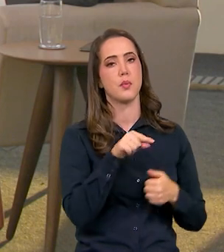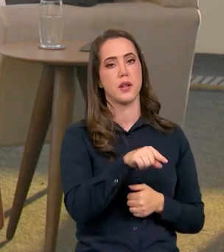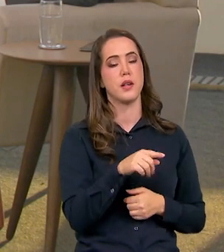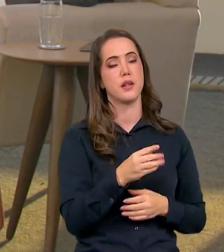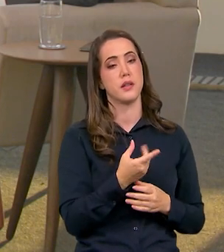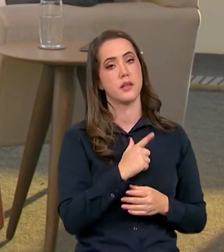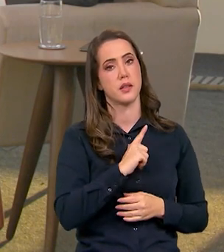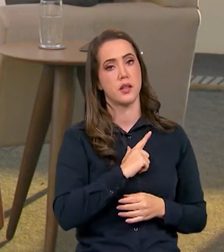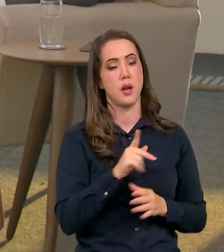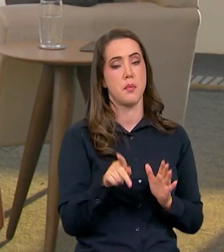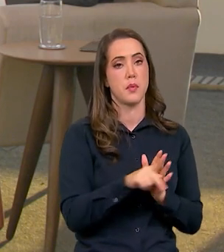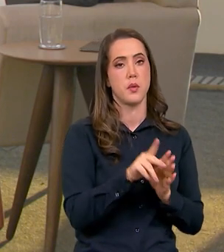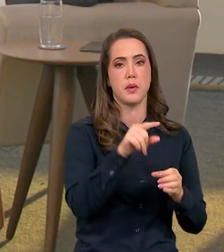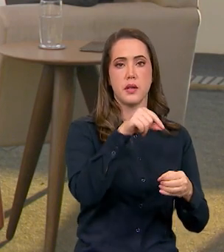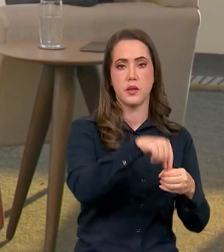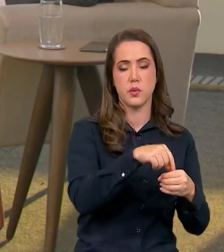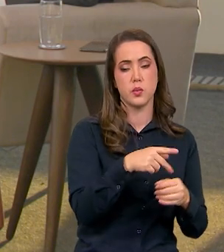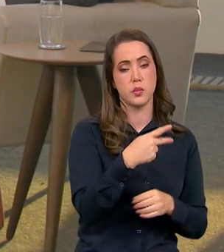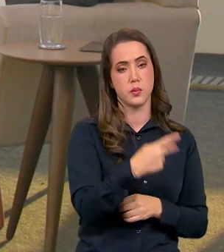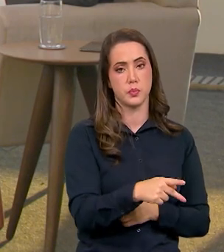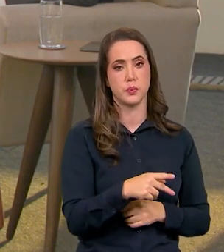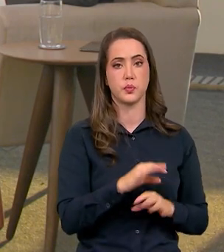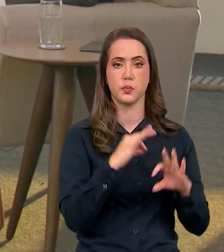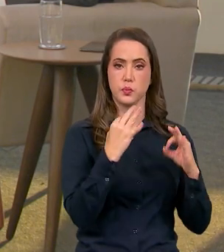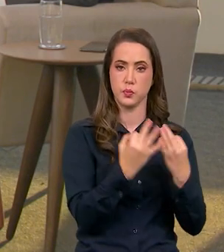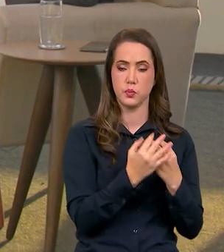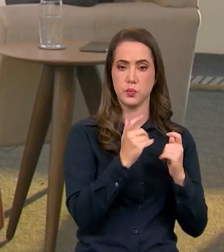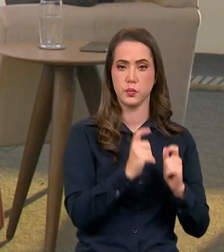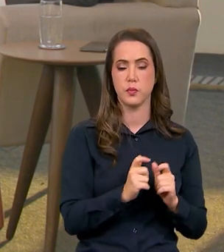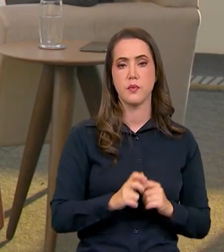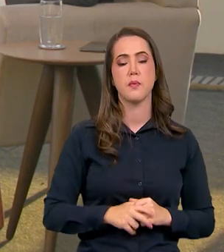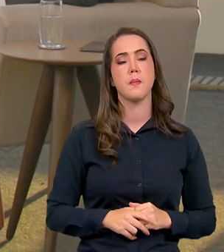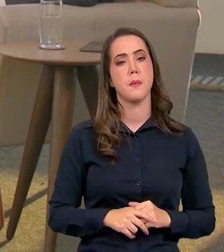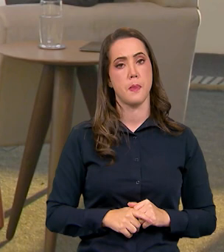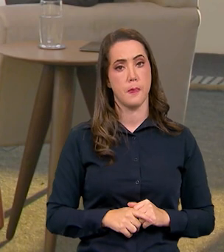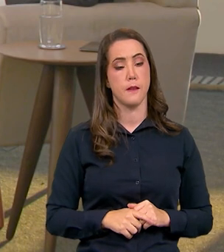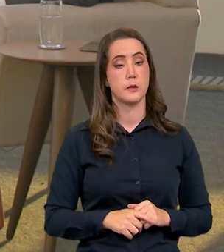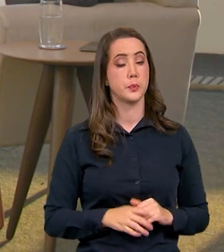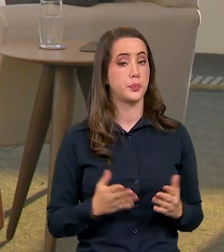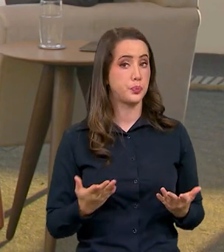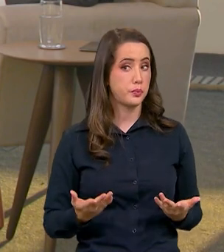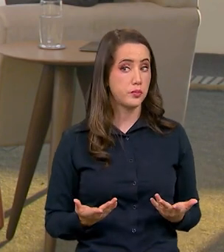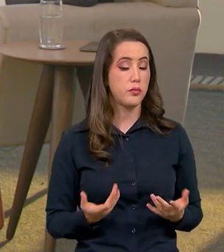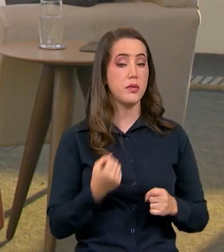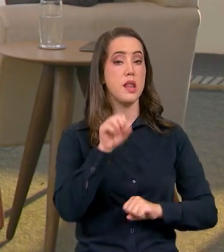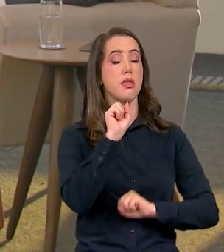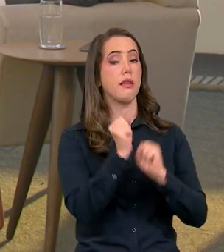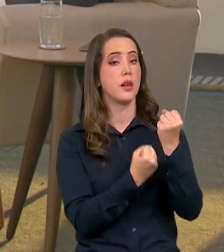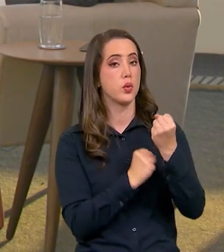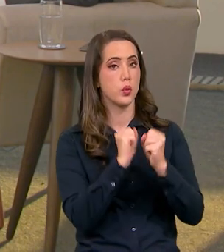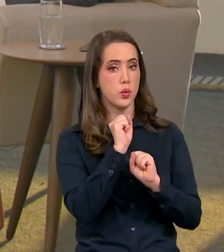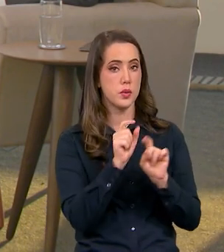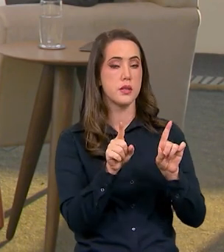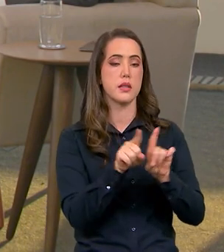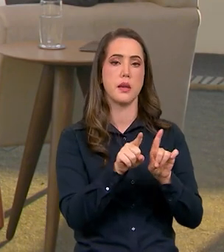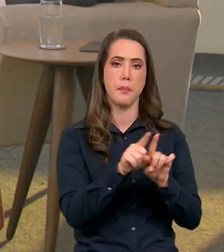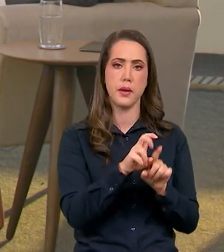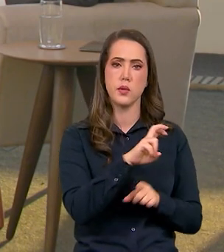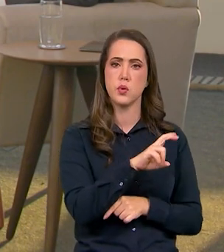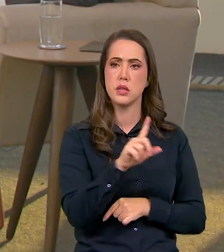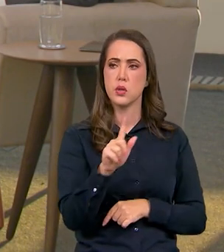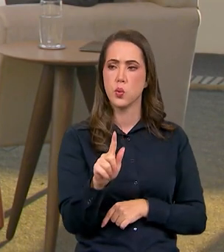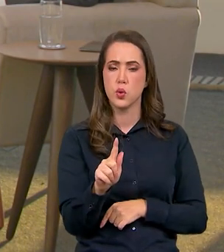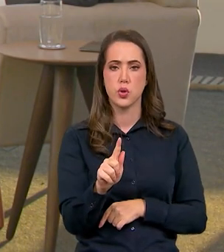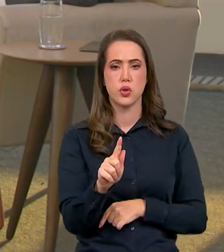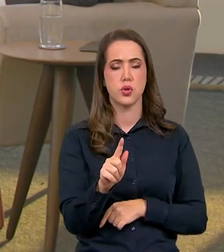para ele ali produzindo e fornecendo para aquela agricultura familiar do local aonde está vivendo. Na indústria, com as redes dedicadas dentro